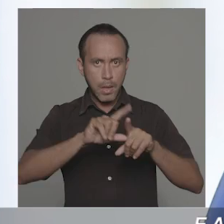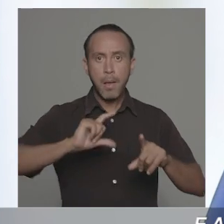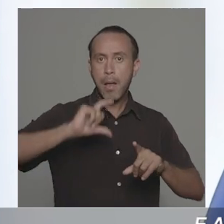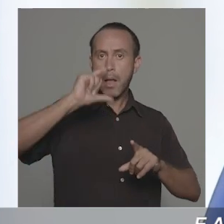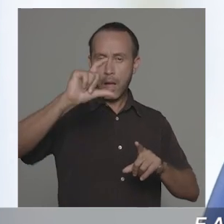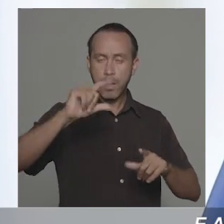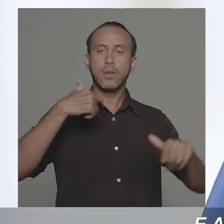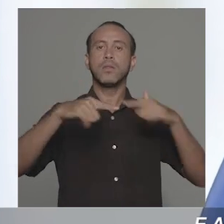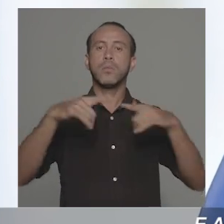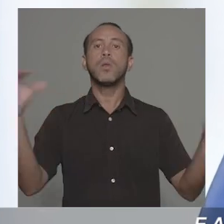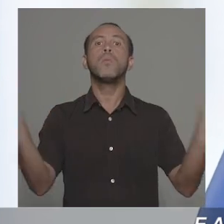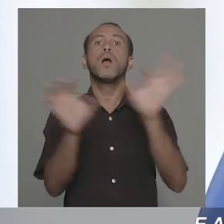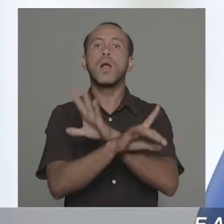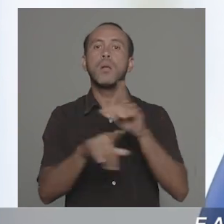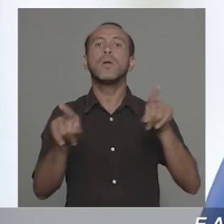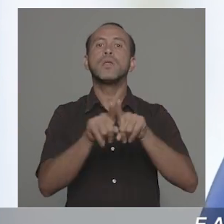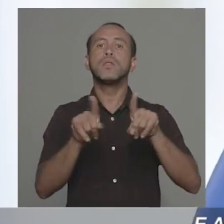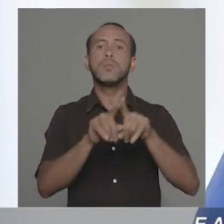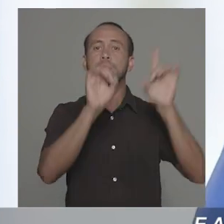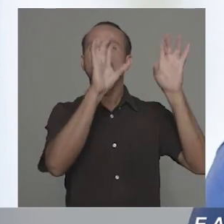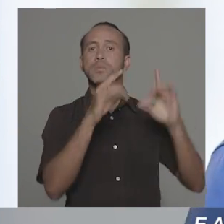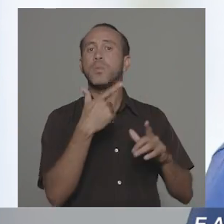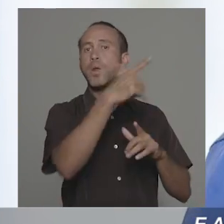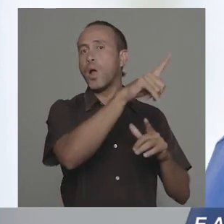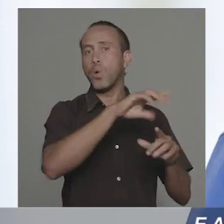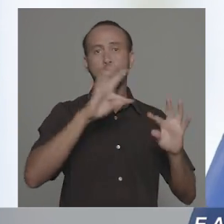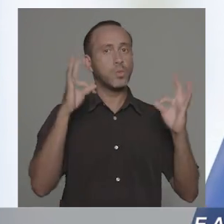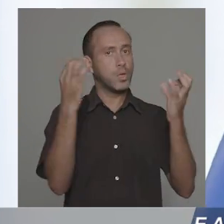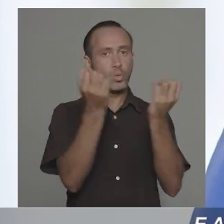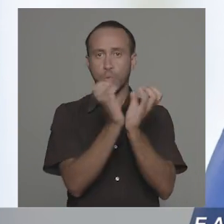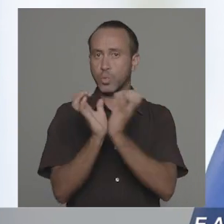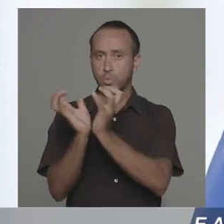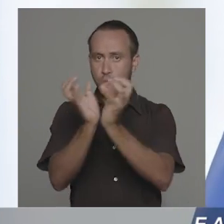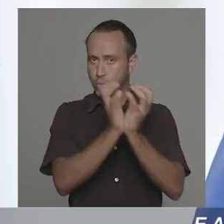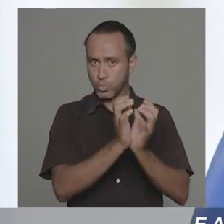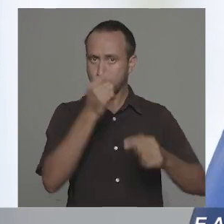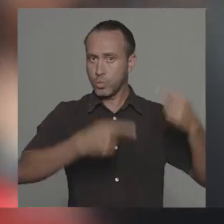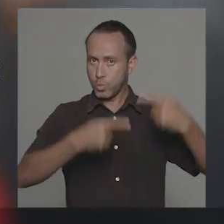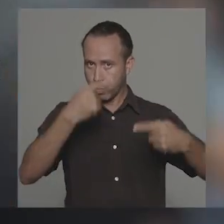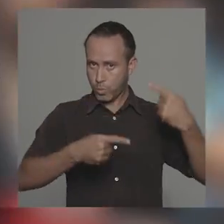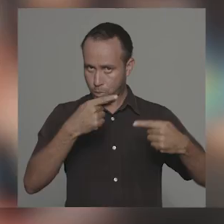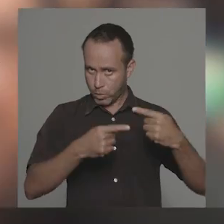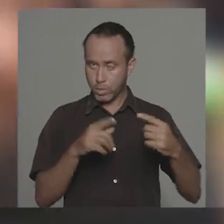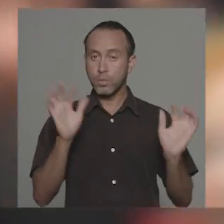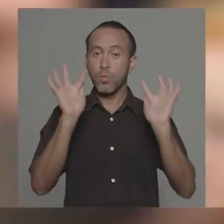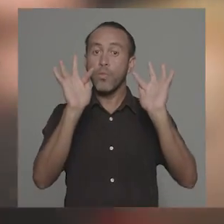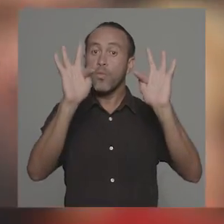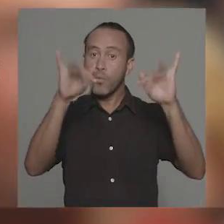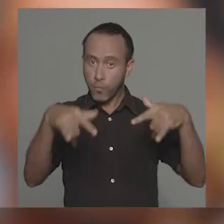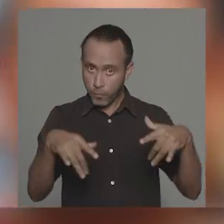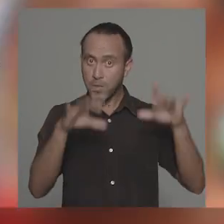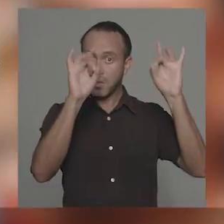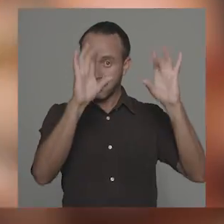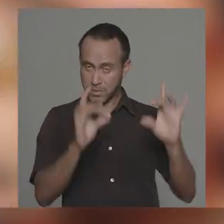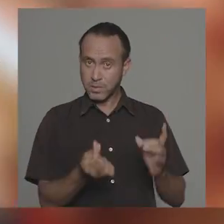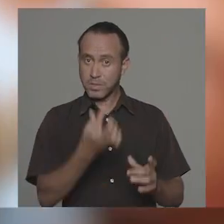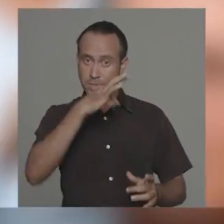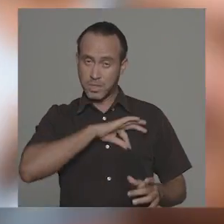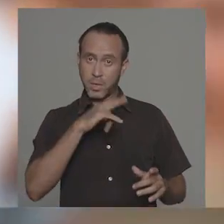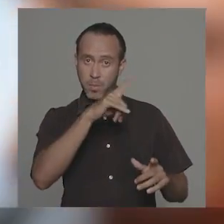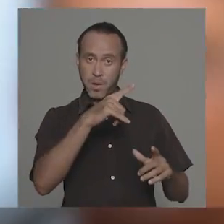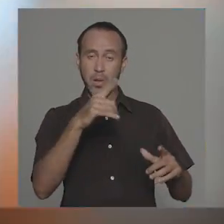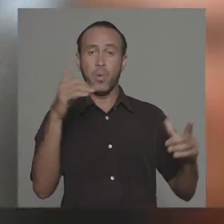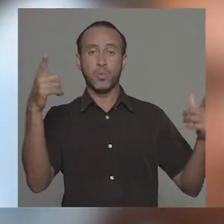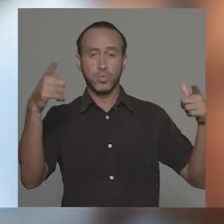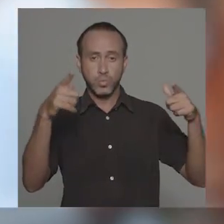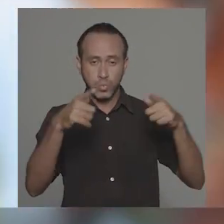atuei para acabar com esse privilégio para todos os outros parlamentares. O fim desse privilégio representou uma